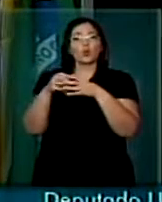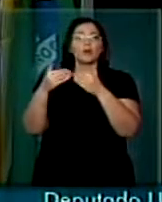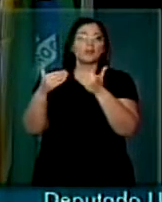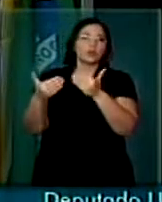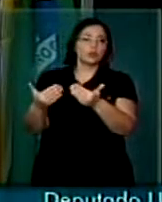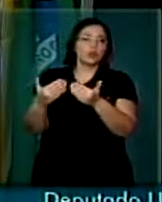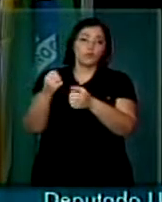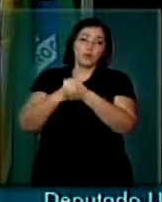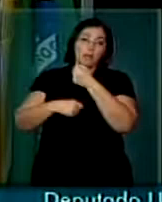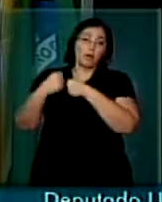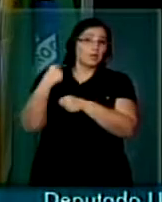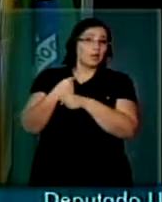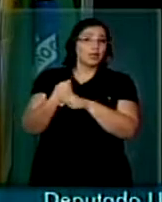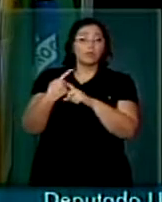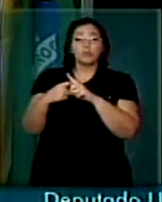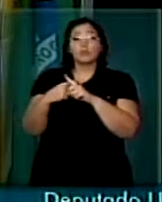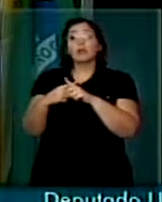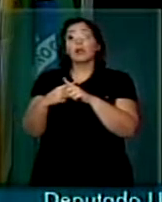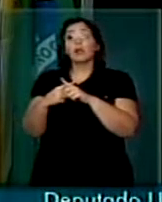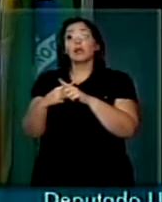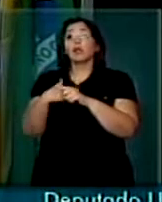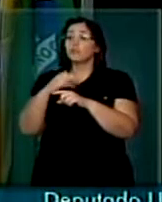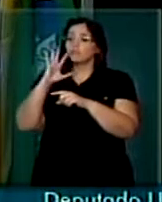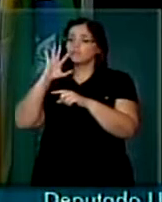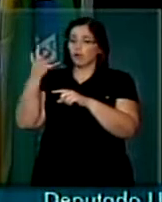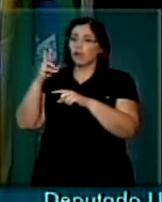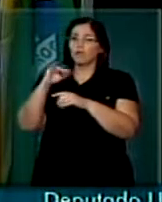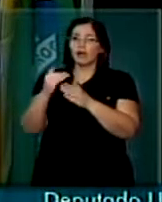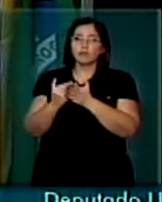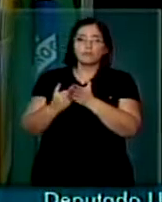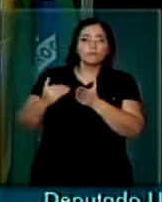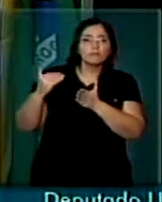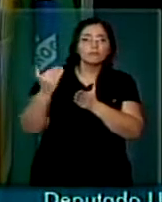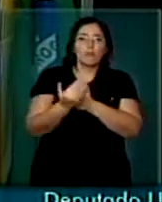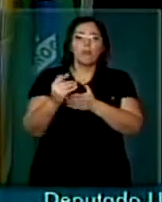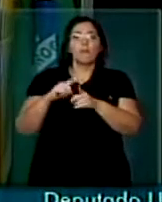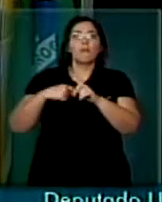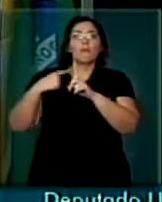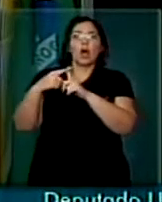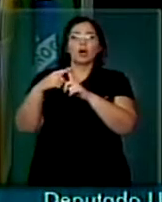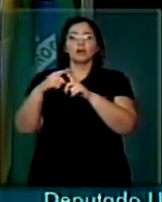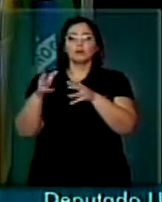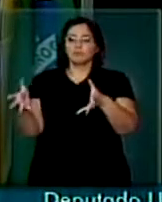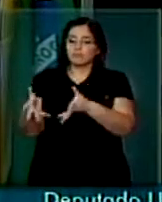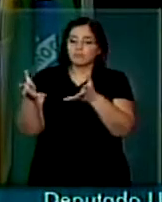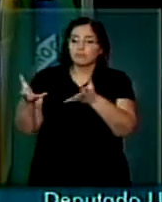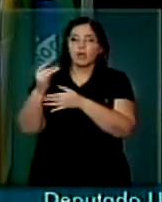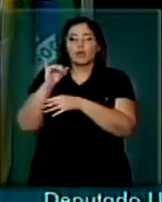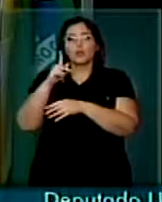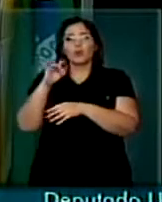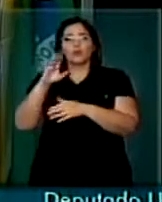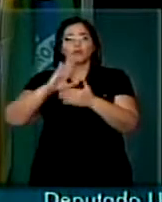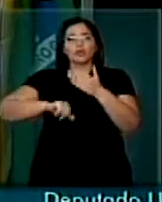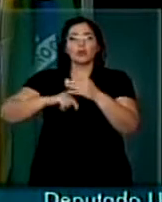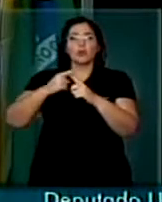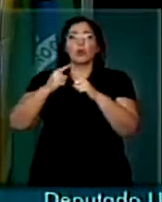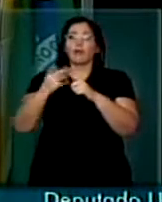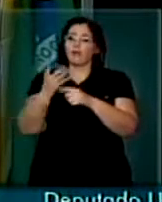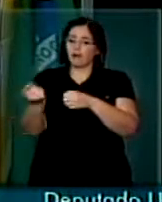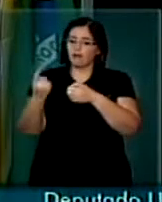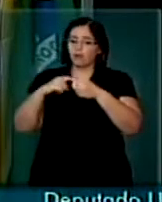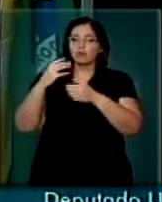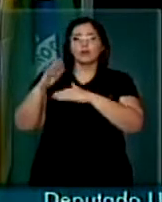ao longo do ano passado, quando decidiu prorrogar a vigência desses incentivos, diante da forte retomada do crescimento econômico.